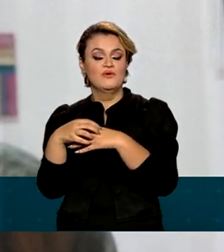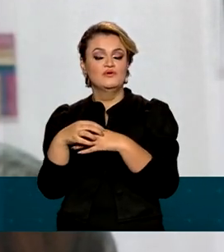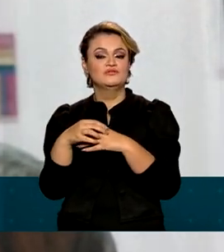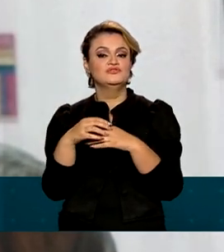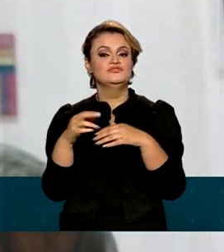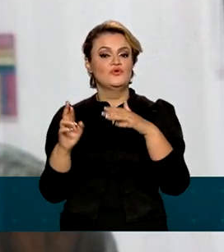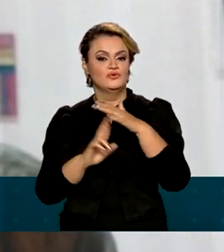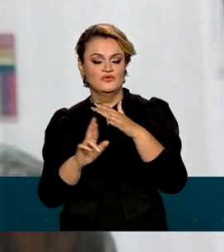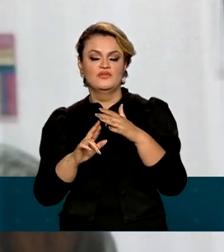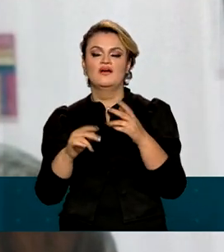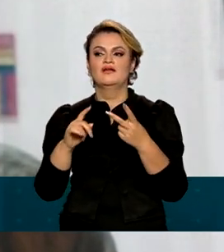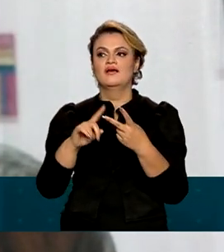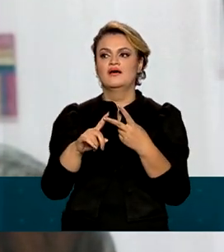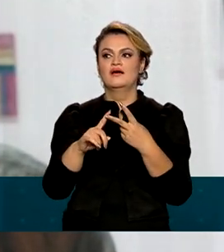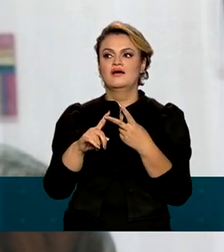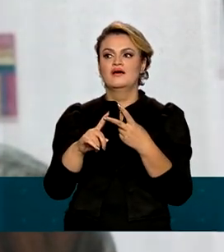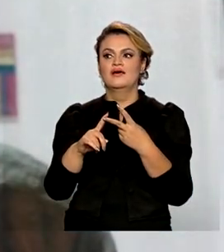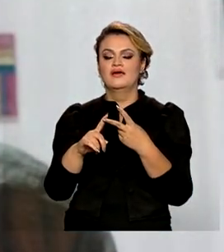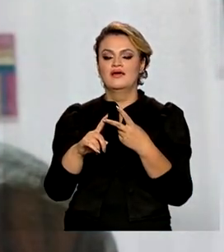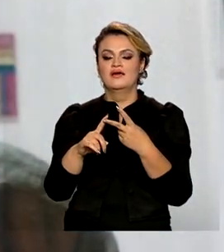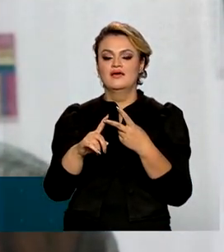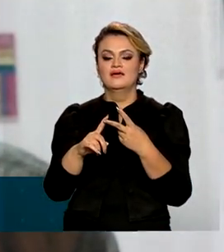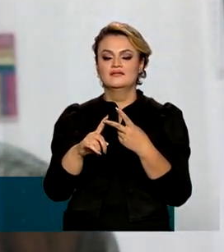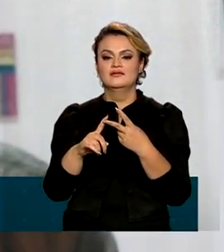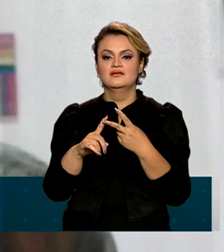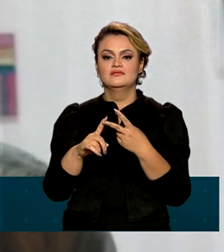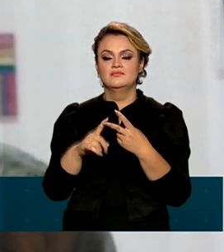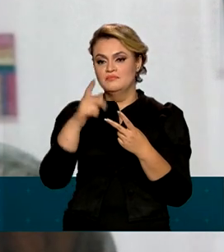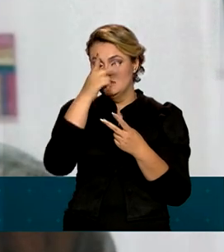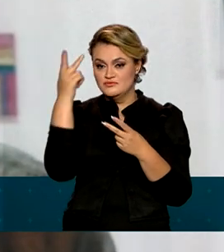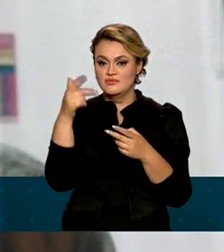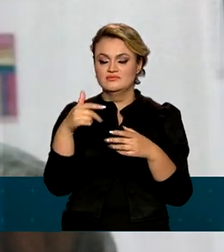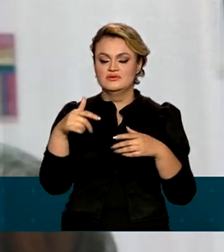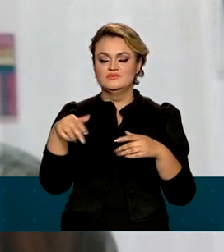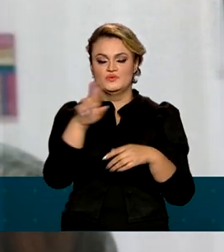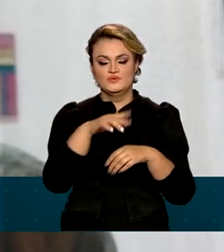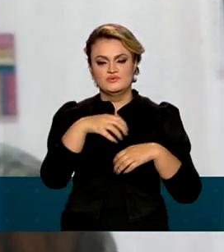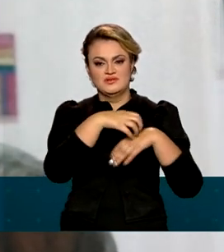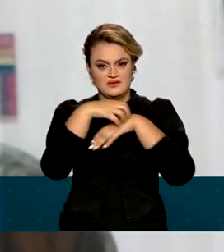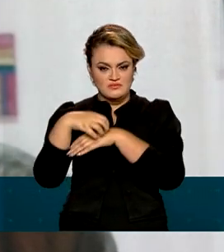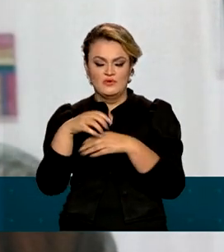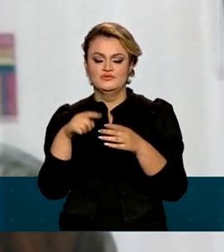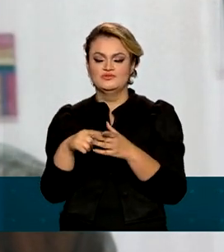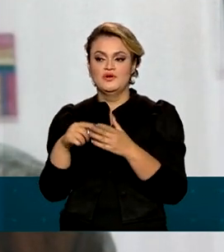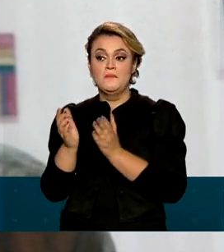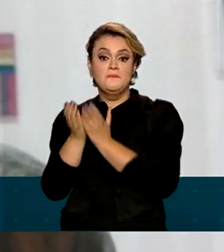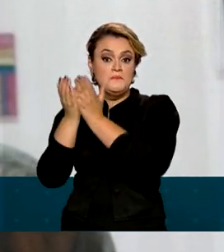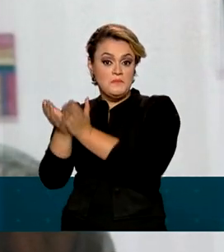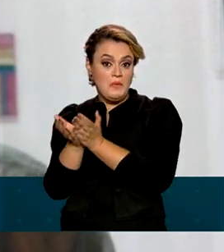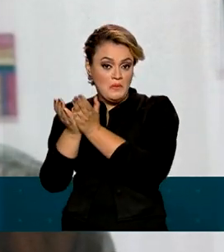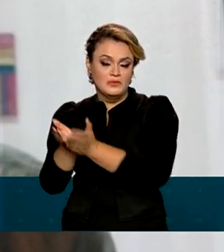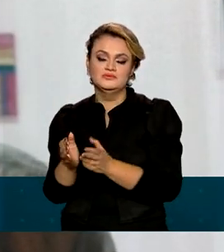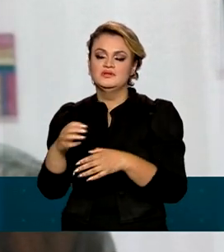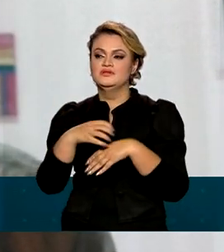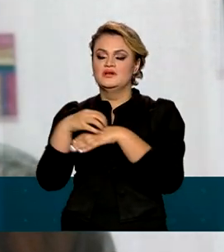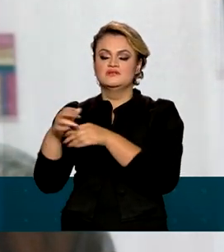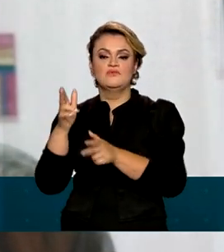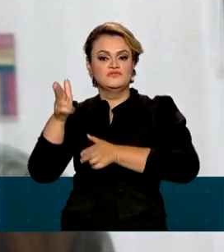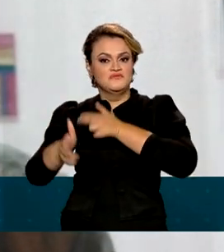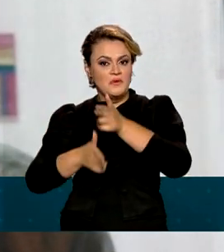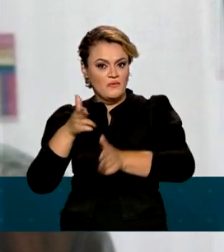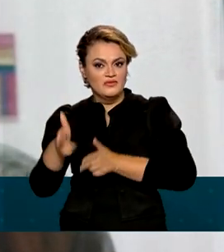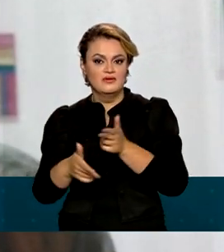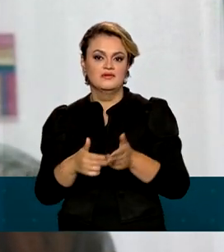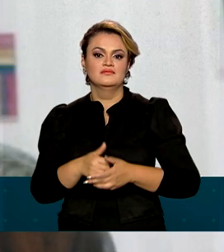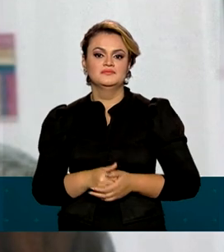cargas, seguido pelo rodoviário coletivo de passageiros, gestão de portos e terminais, transporte ferroviário de cargas